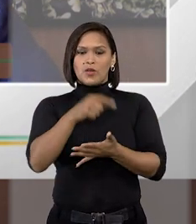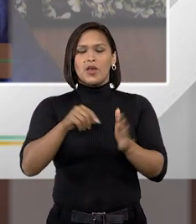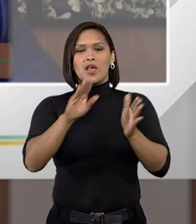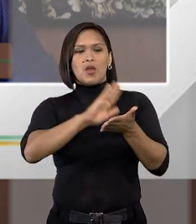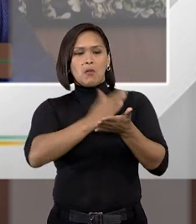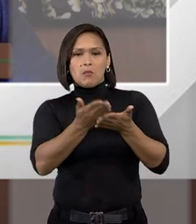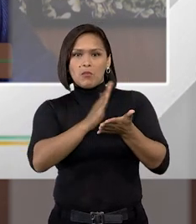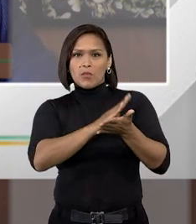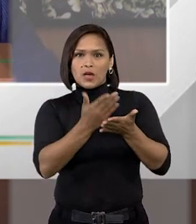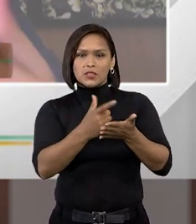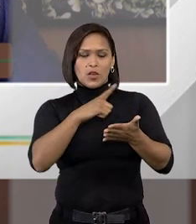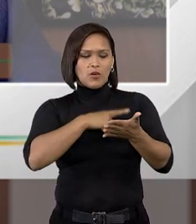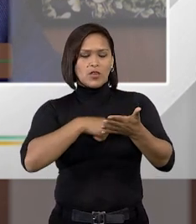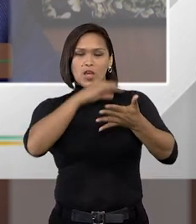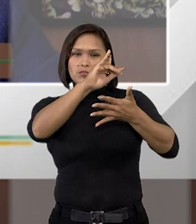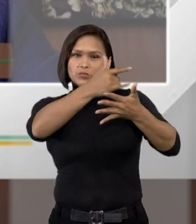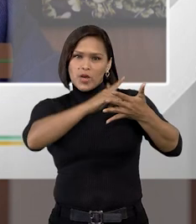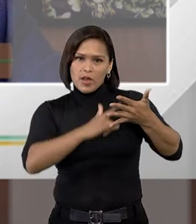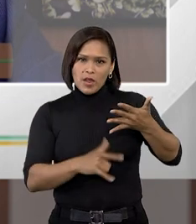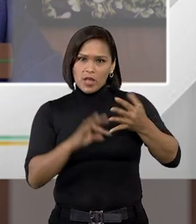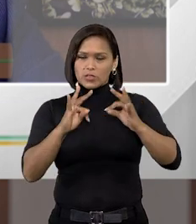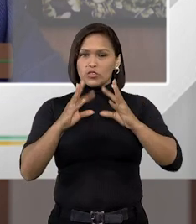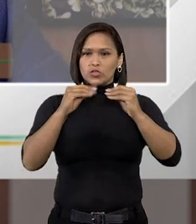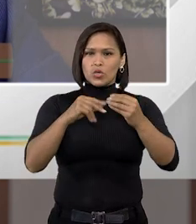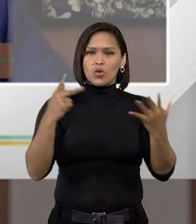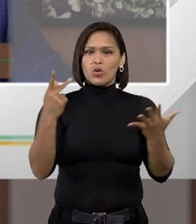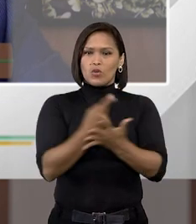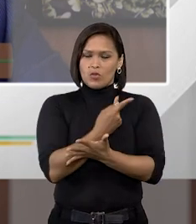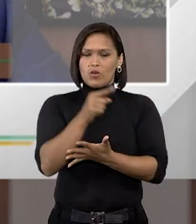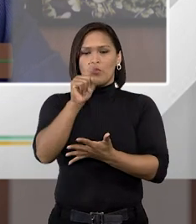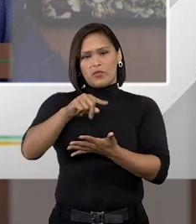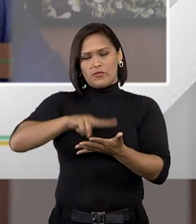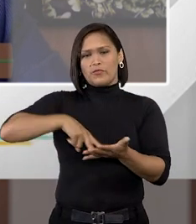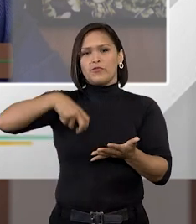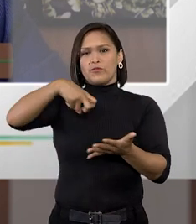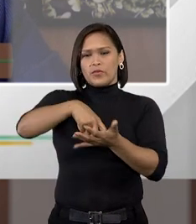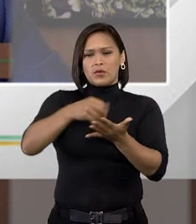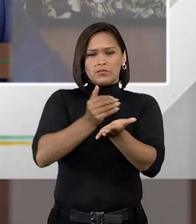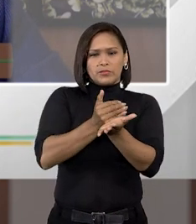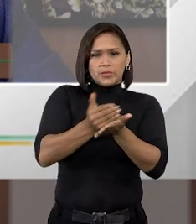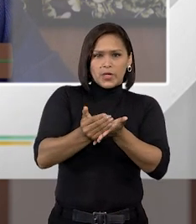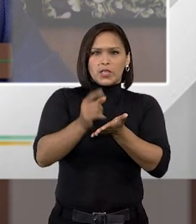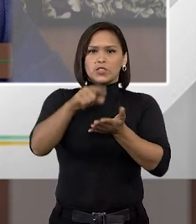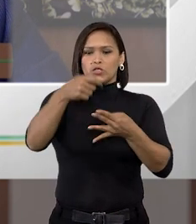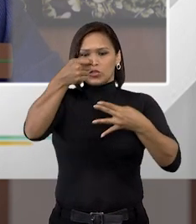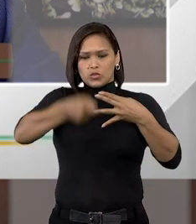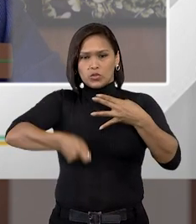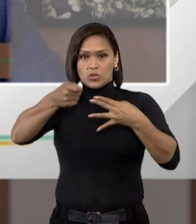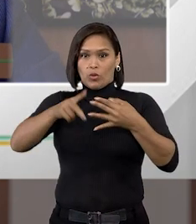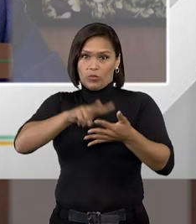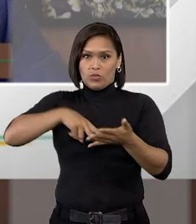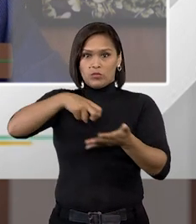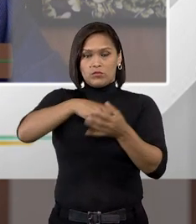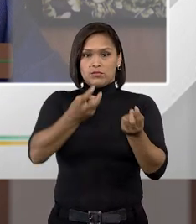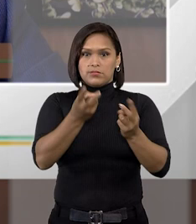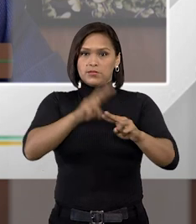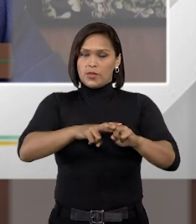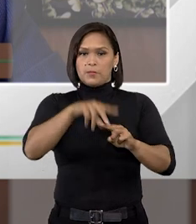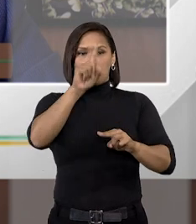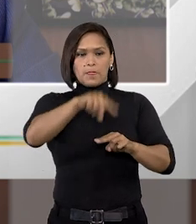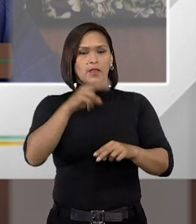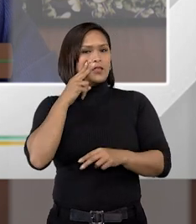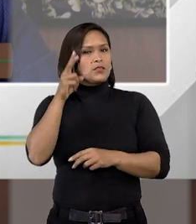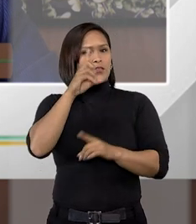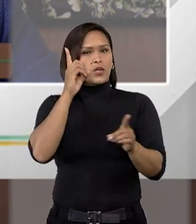manual, ela é onde vai estar o roteiro de como vai ser cumprida uma sentença condenatória. Ali